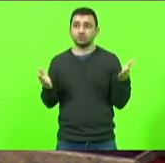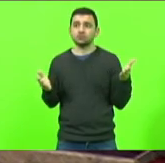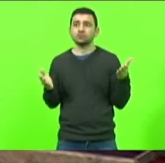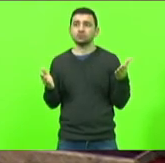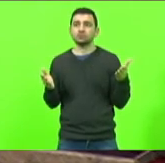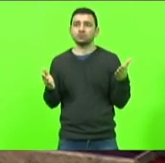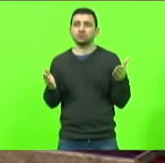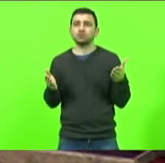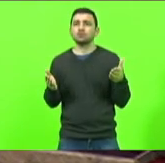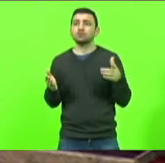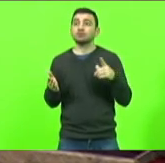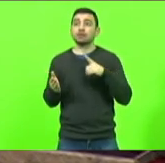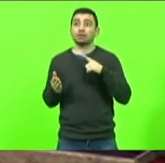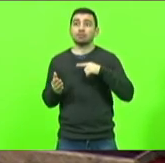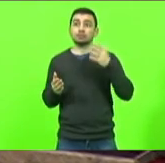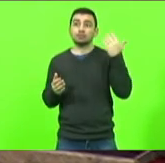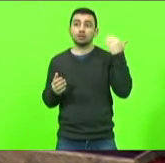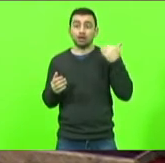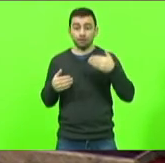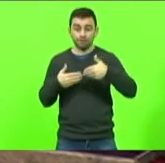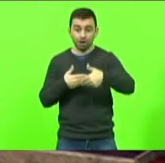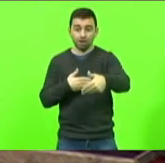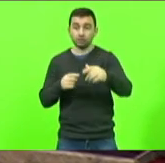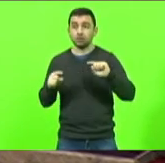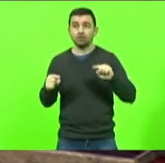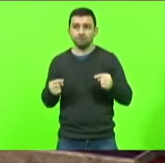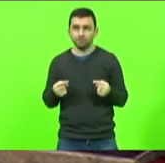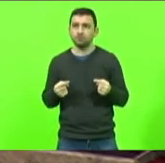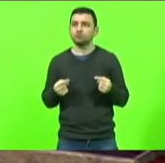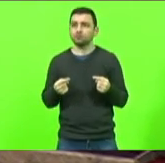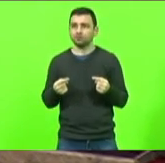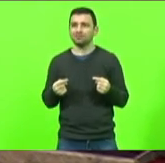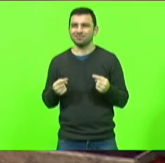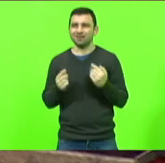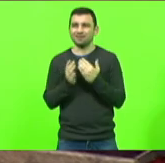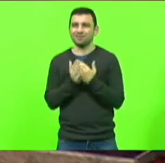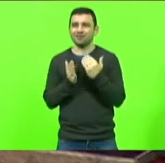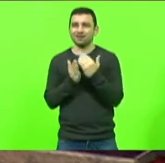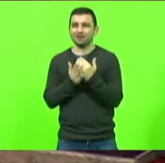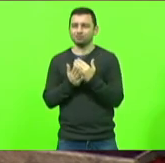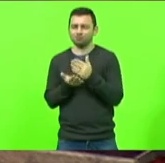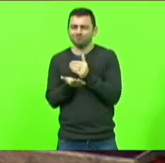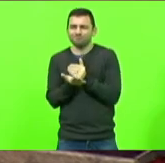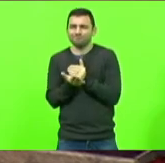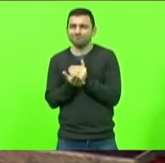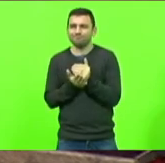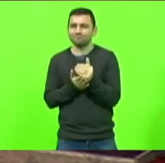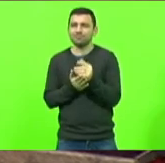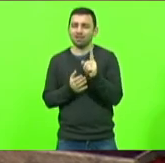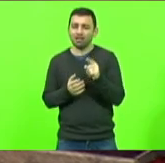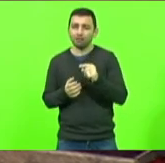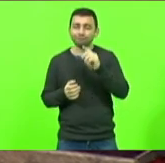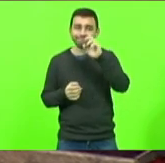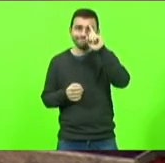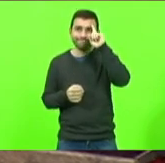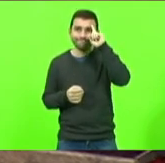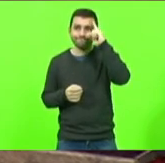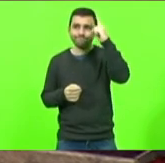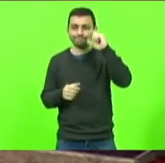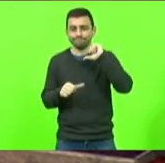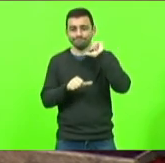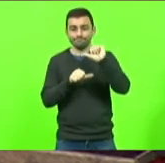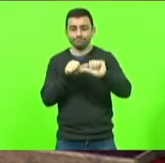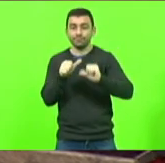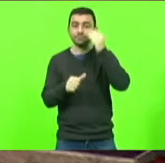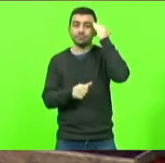e agora talvez tem um desafio maior ainda mas tiveram um desafio enorme no início de se reinventar também de entender o que estava